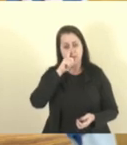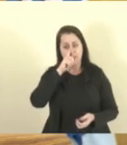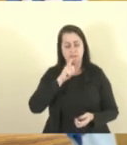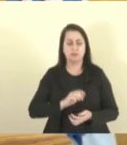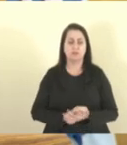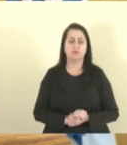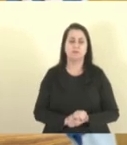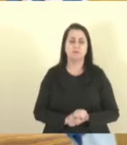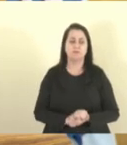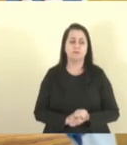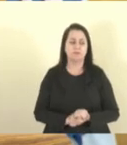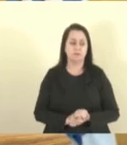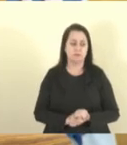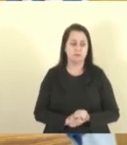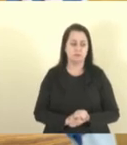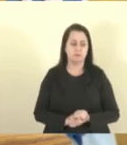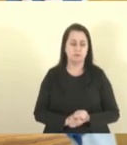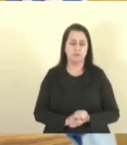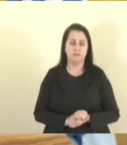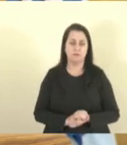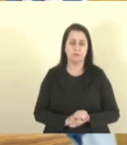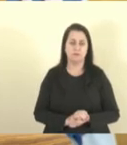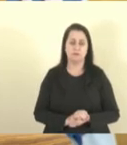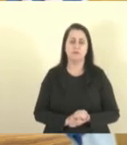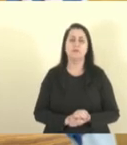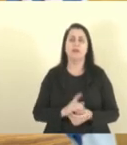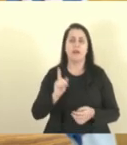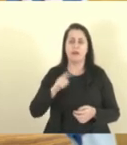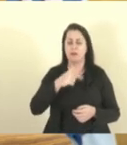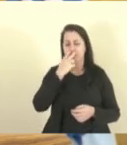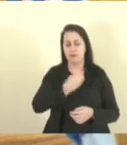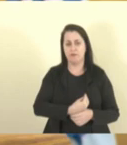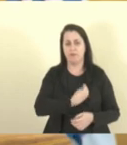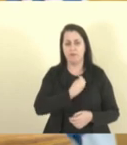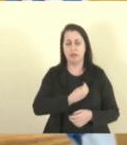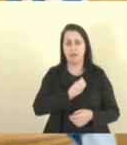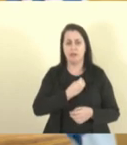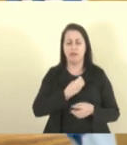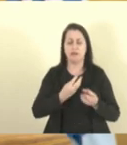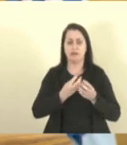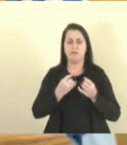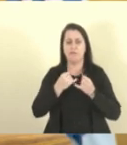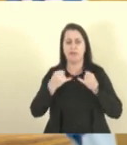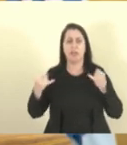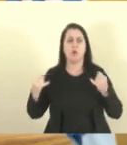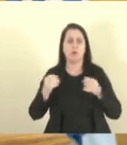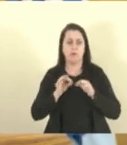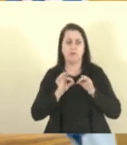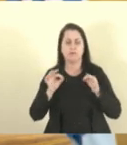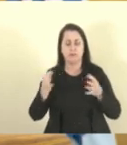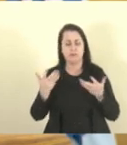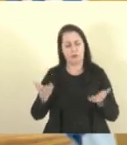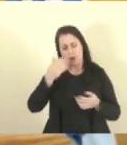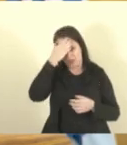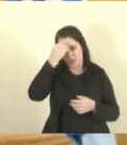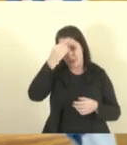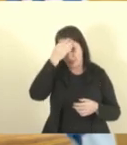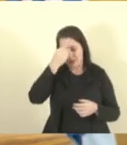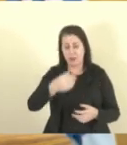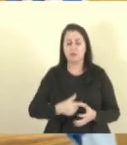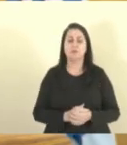como diz o outro, pelo fio. então, Renato Casagrande,